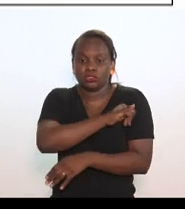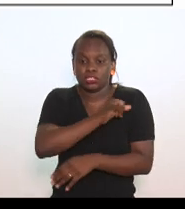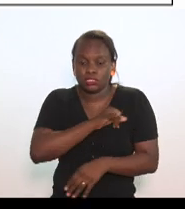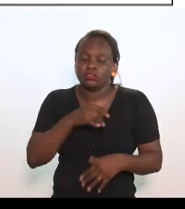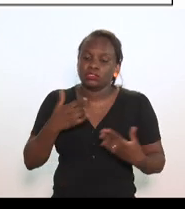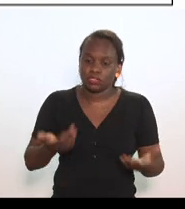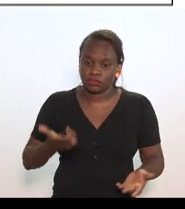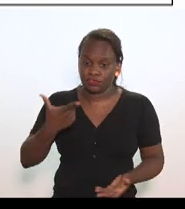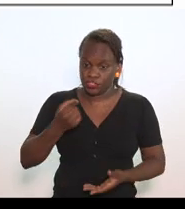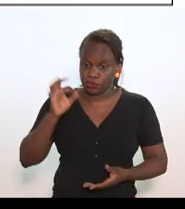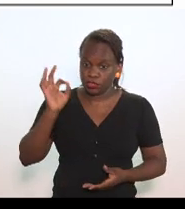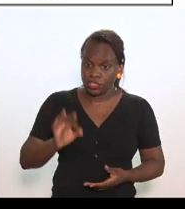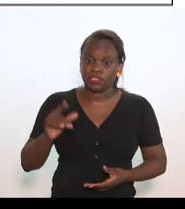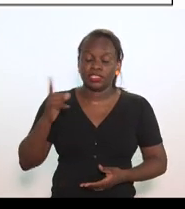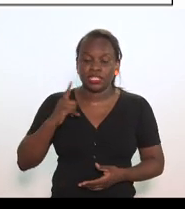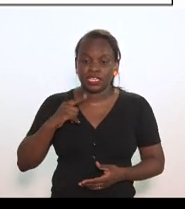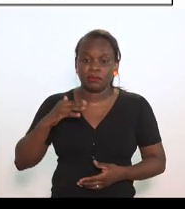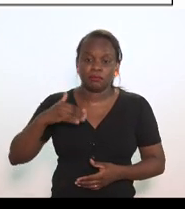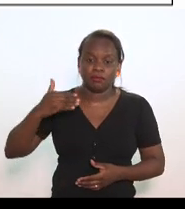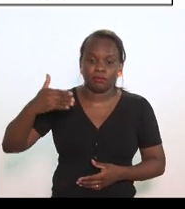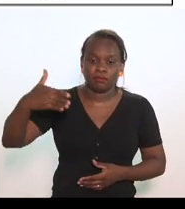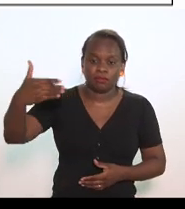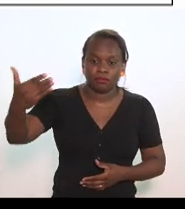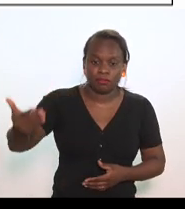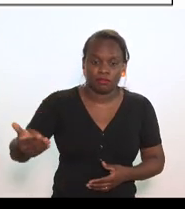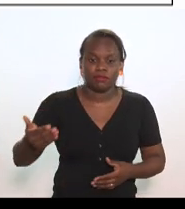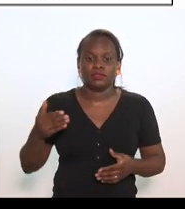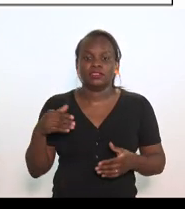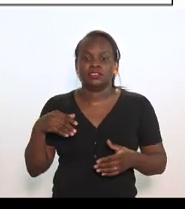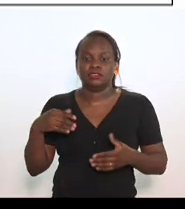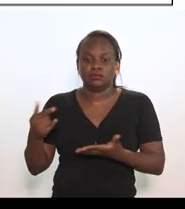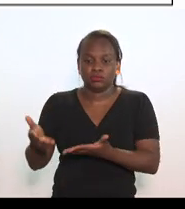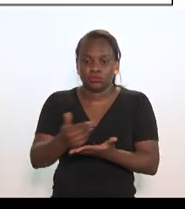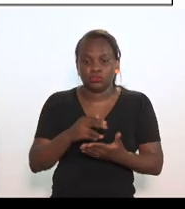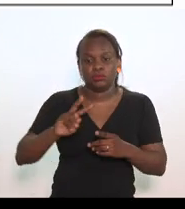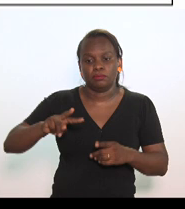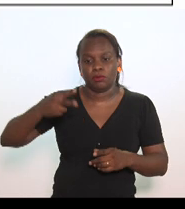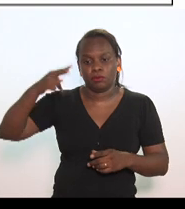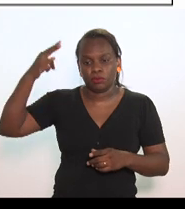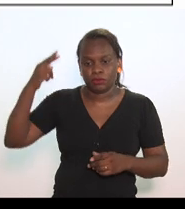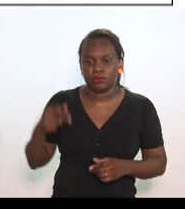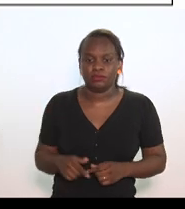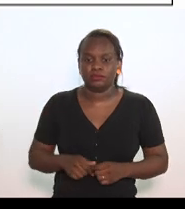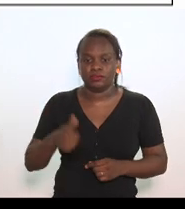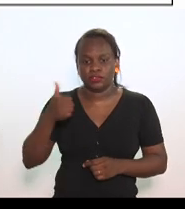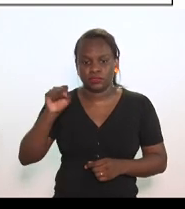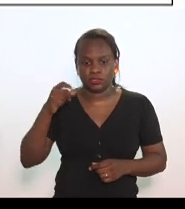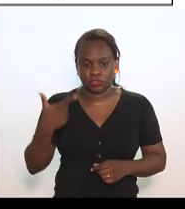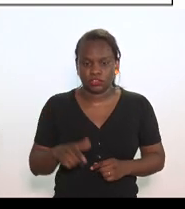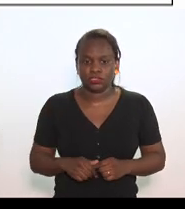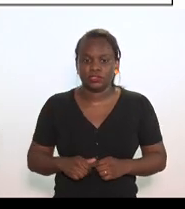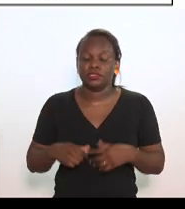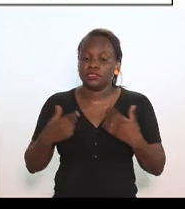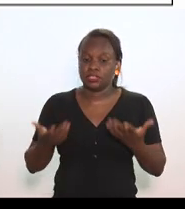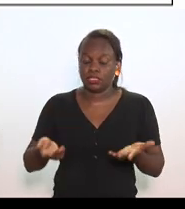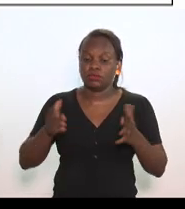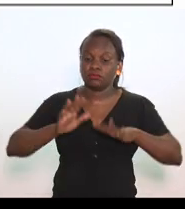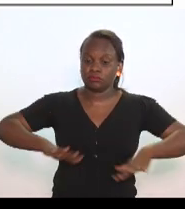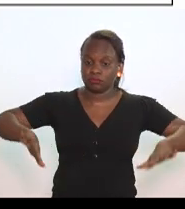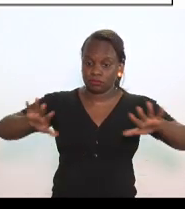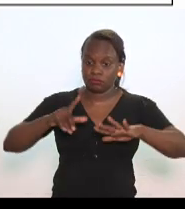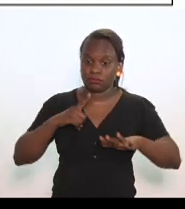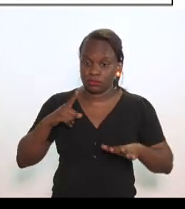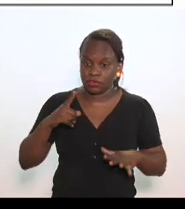assim ainda gera um efeito ao atacado e varejo de arrecadação maior, de 182. Então, eu teria nesse cenário